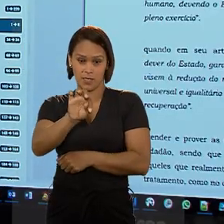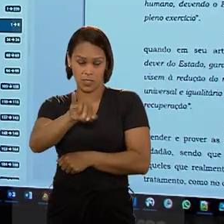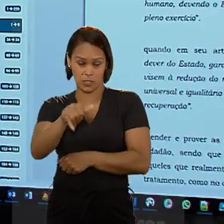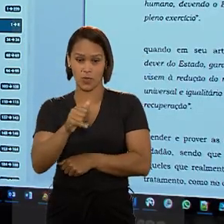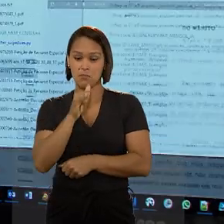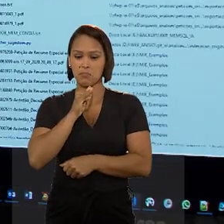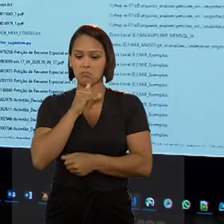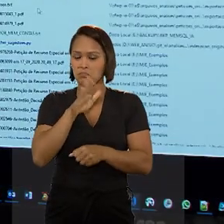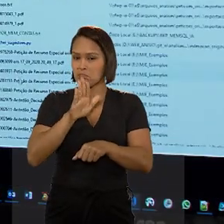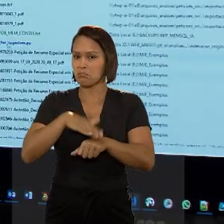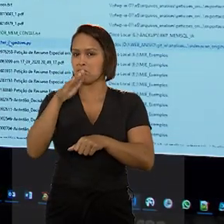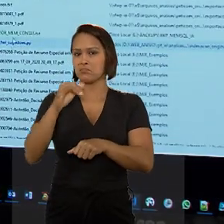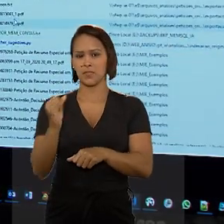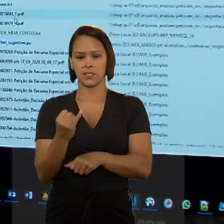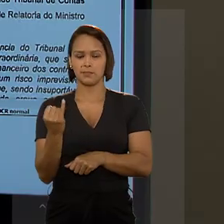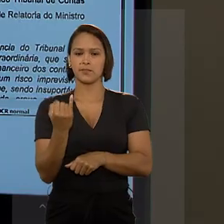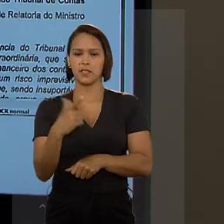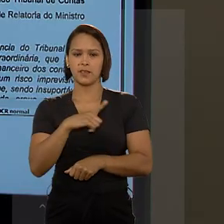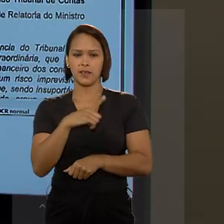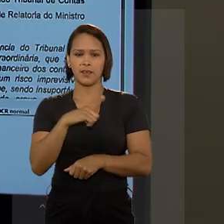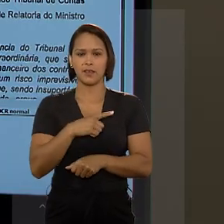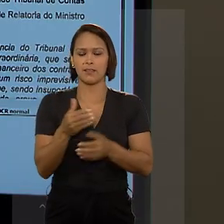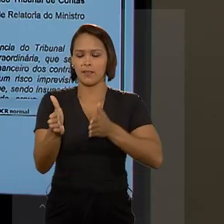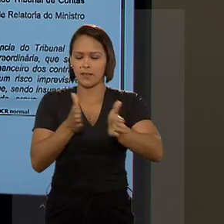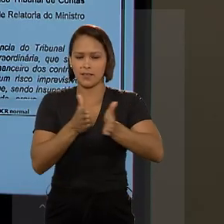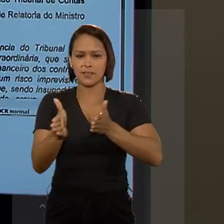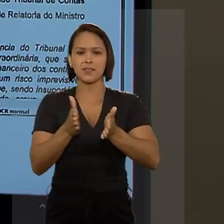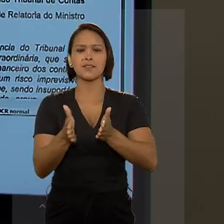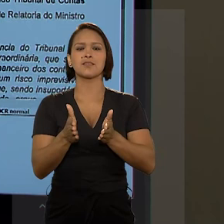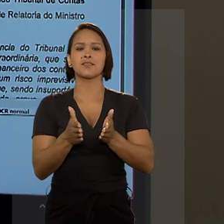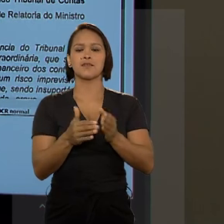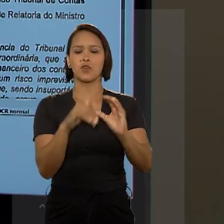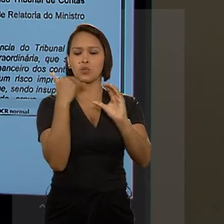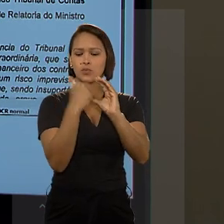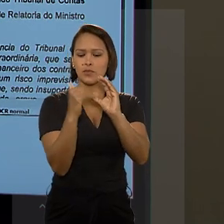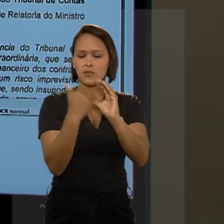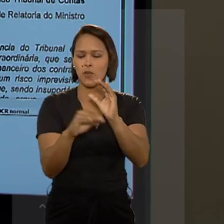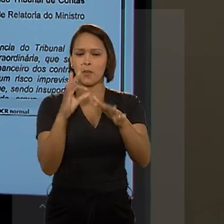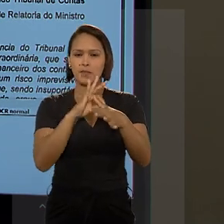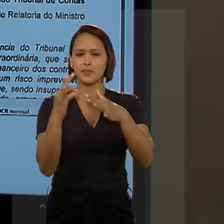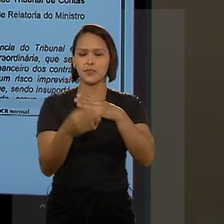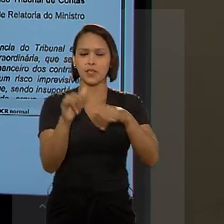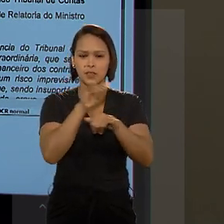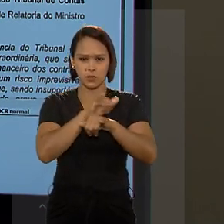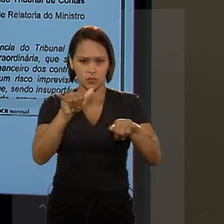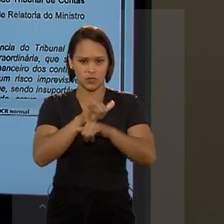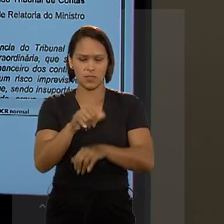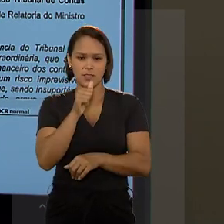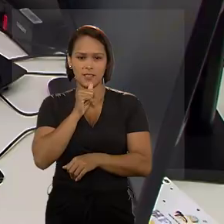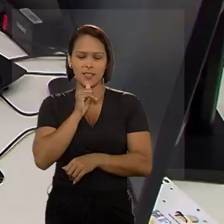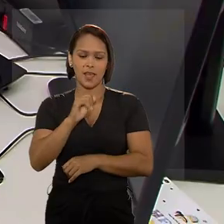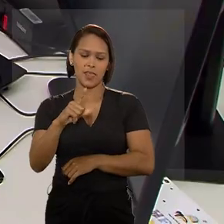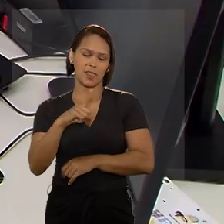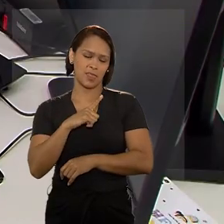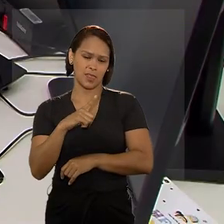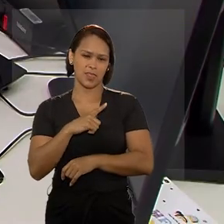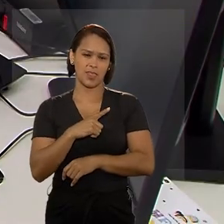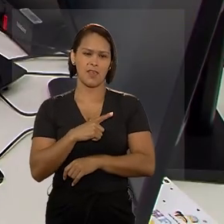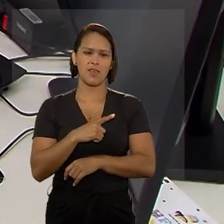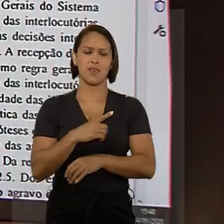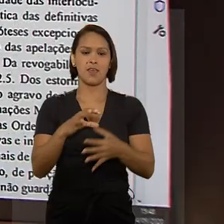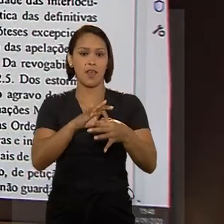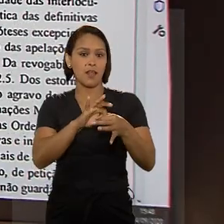STJ é um grande exemplo disso, expõe de informações acessíveis. Os informativos do STJ, por exemplo, são